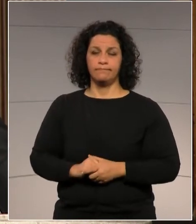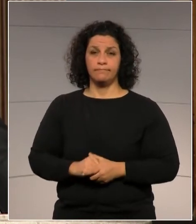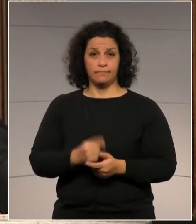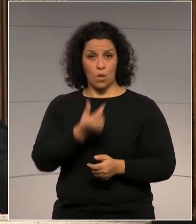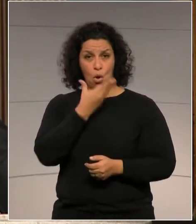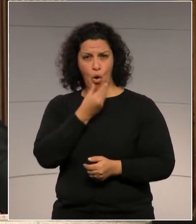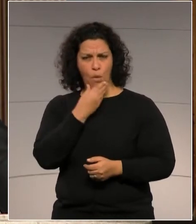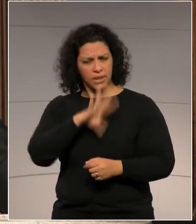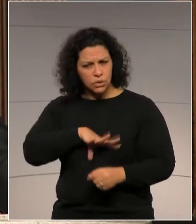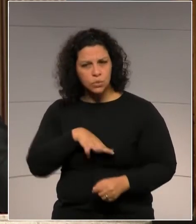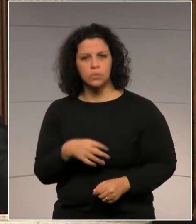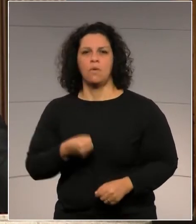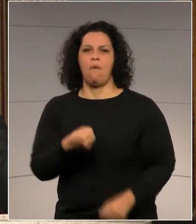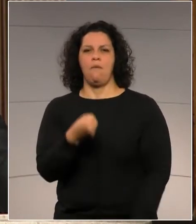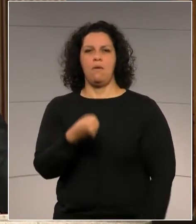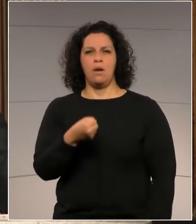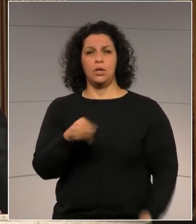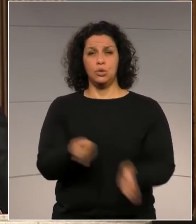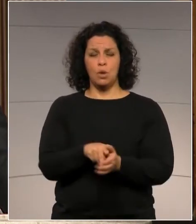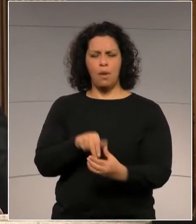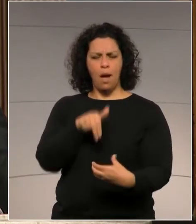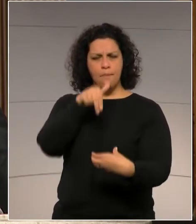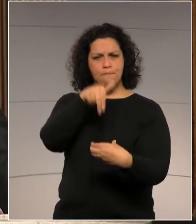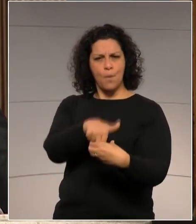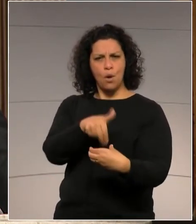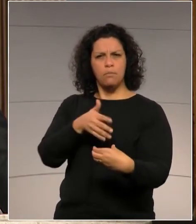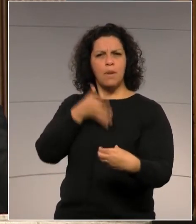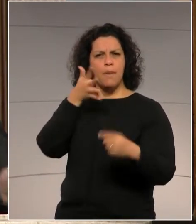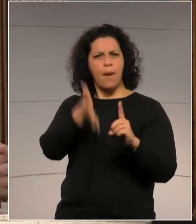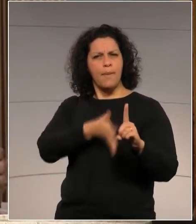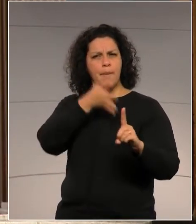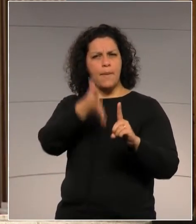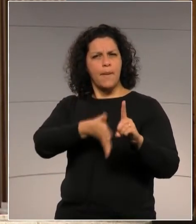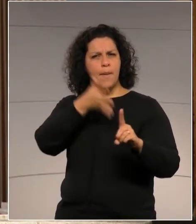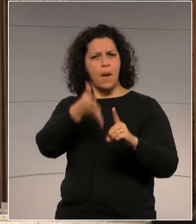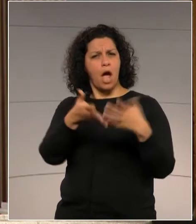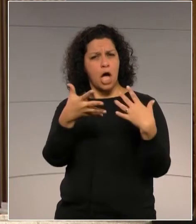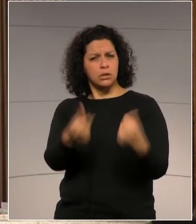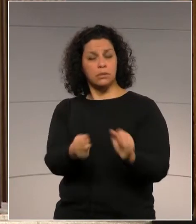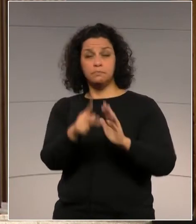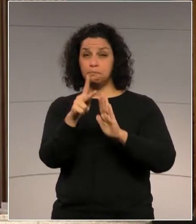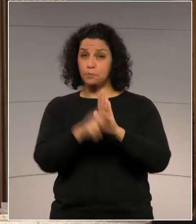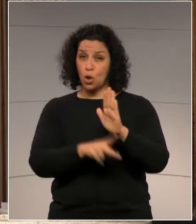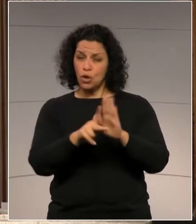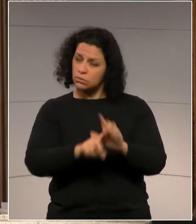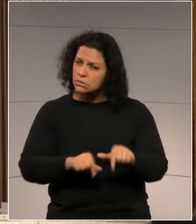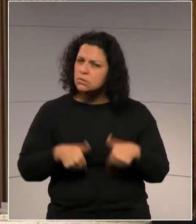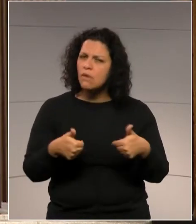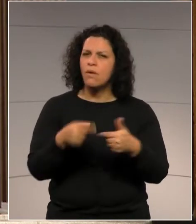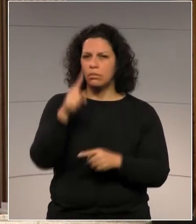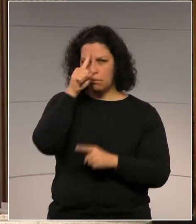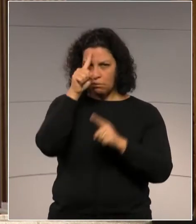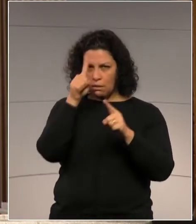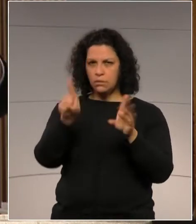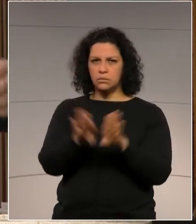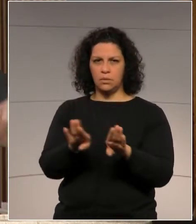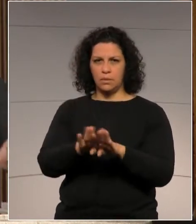Homens que têm a coragem de subir à tribuna e dar a cara a tapa. Que apresentam projetos e defendem ideias.